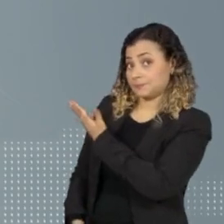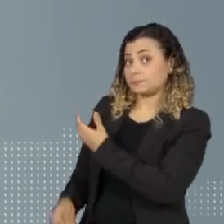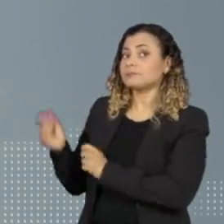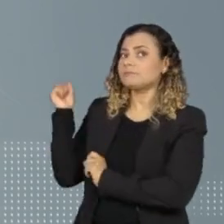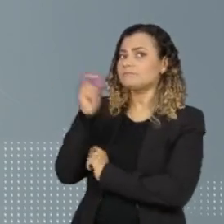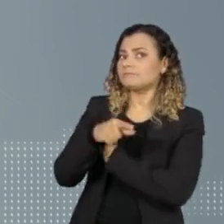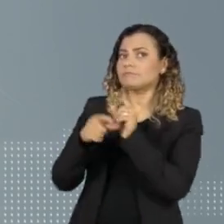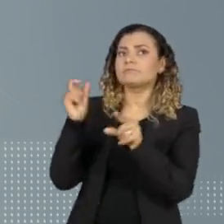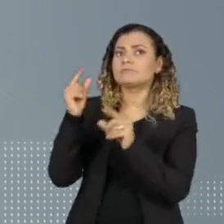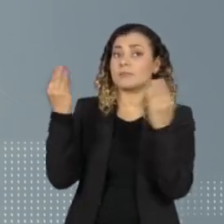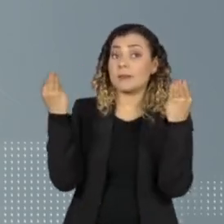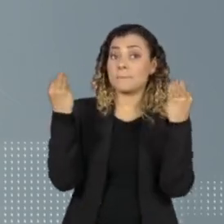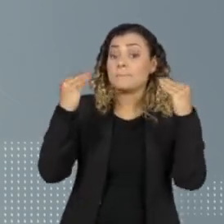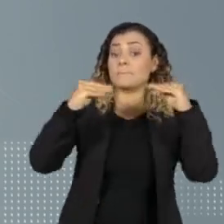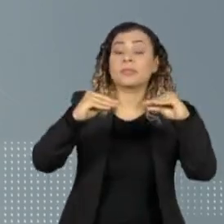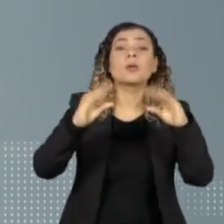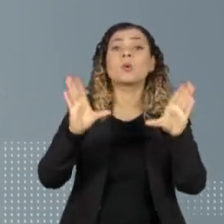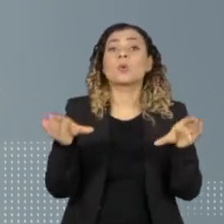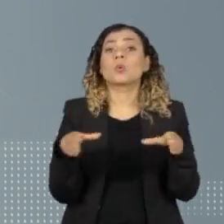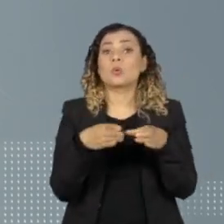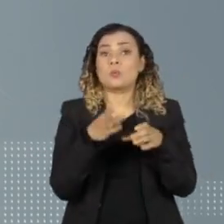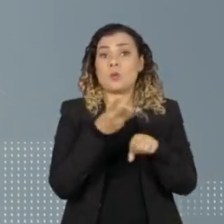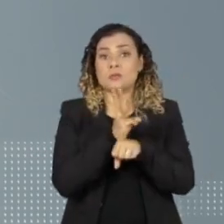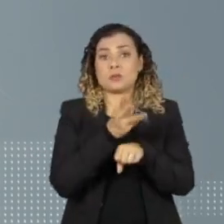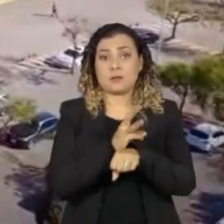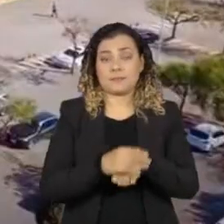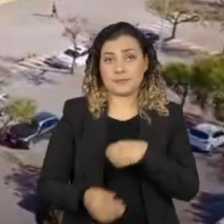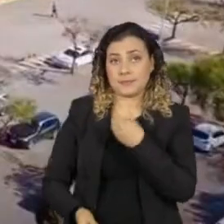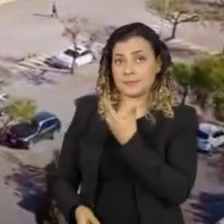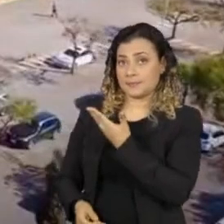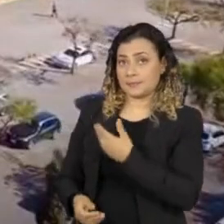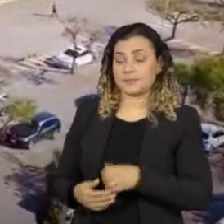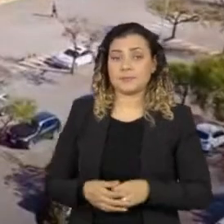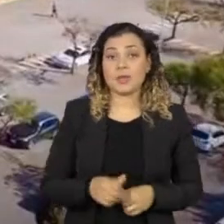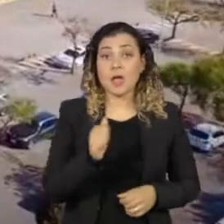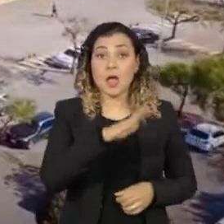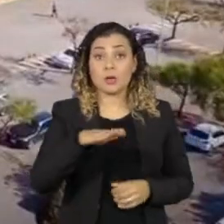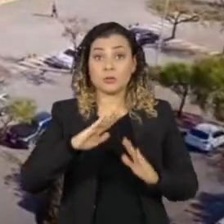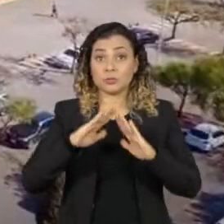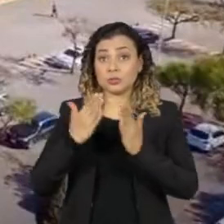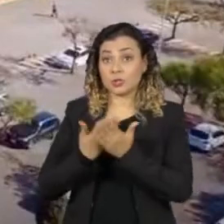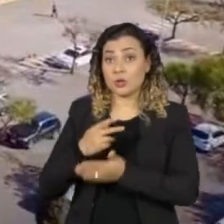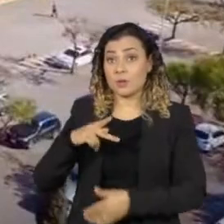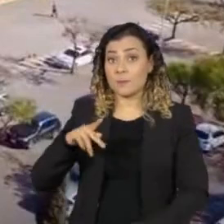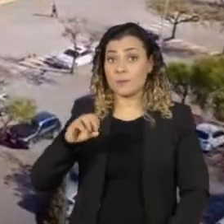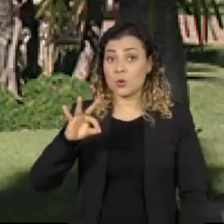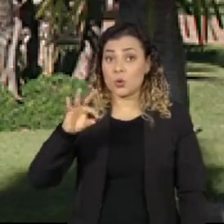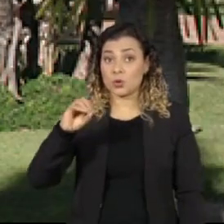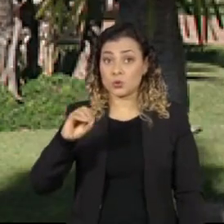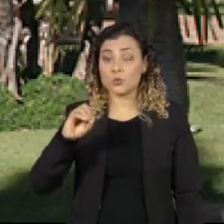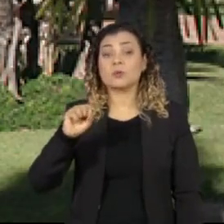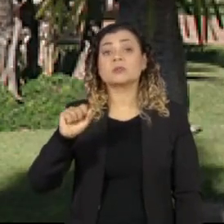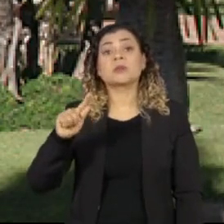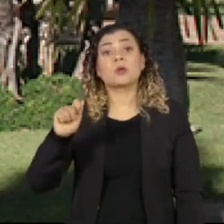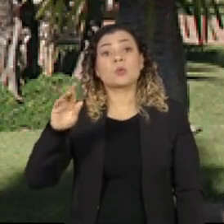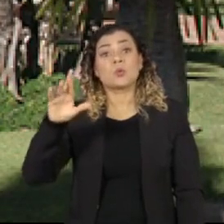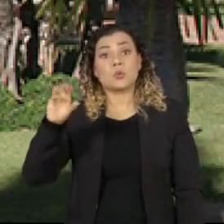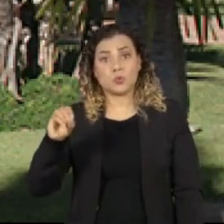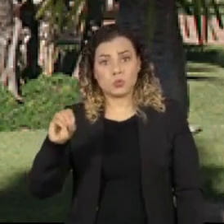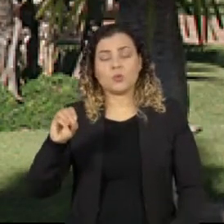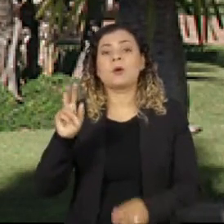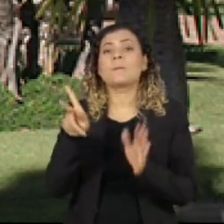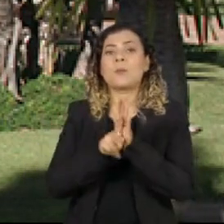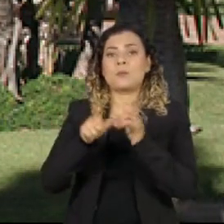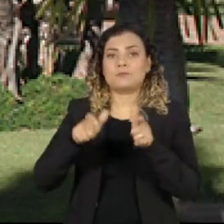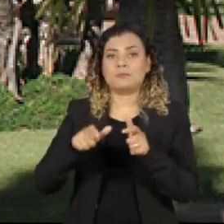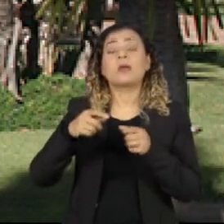racistas foram publicadas em um grupo de WhatsApp que alunos do Colégio Porto Seguro, em Valinhos, montaram no último